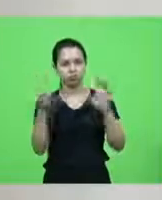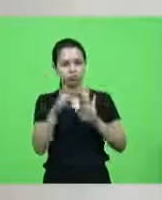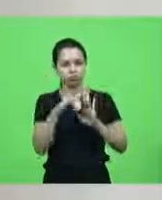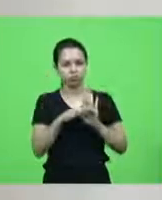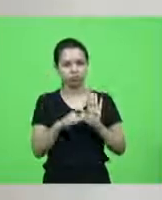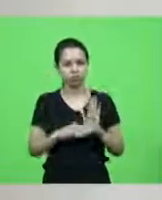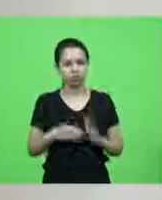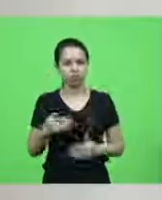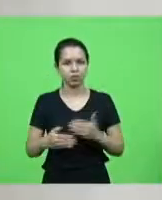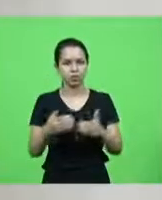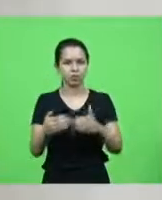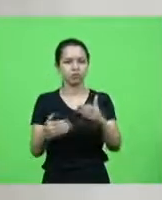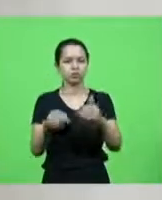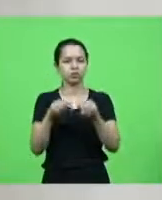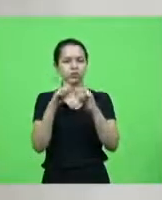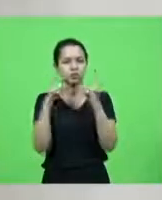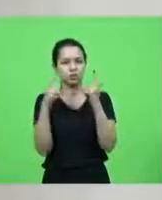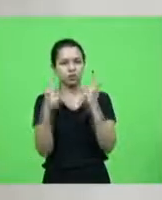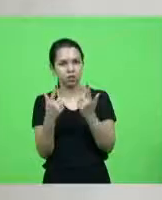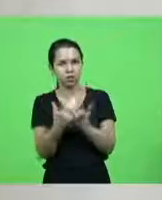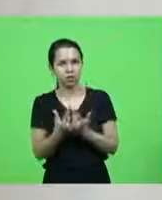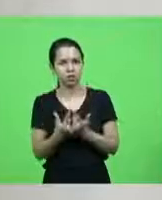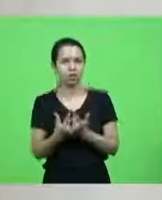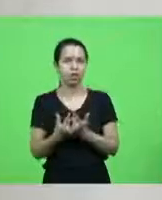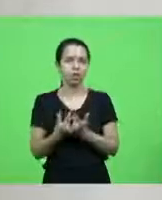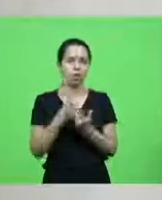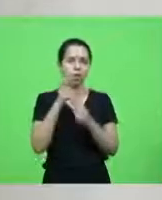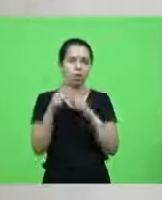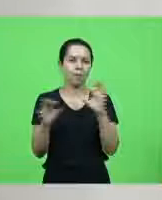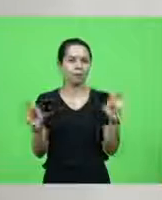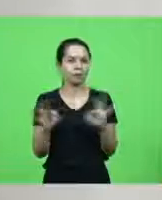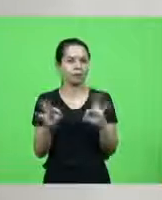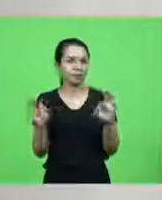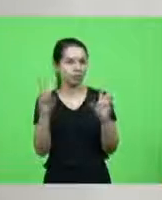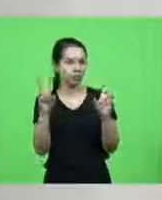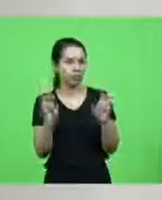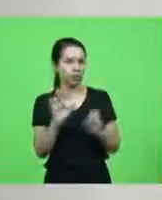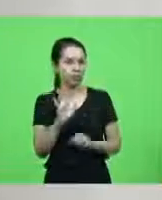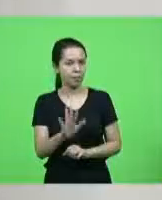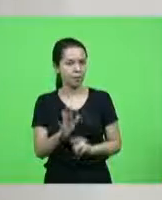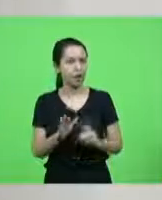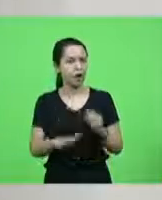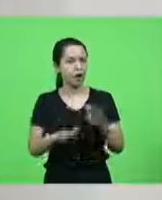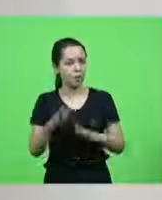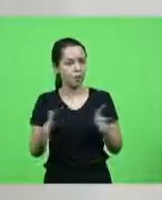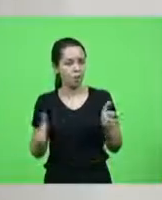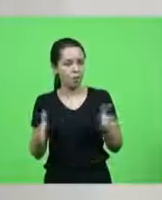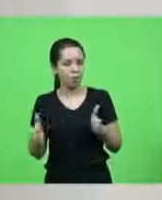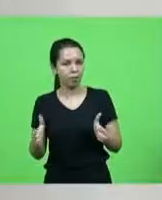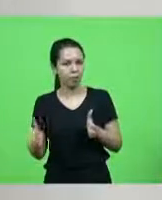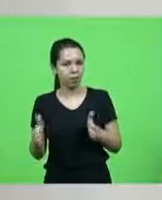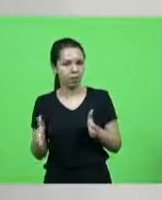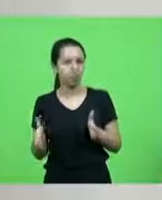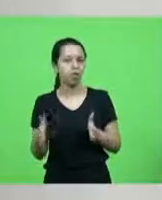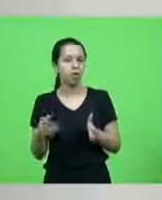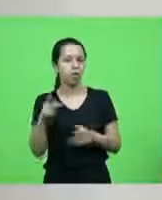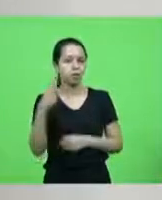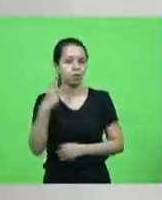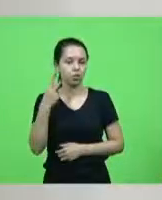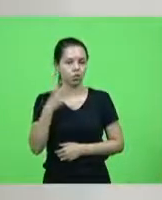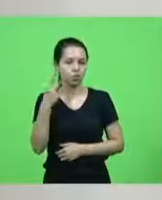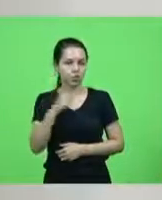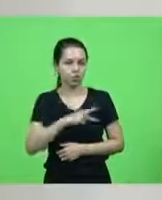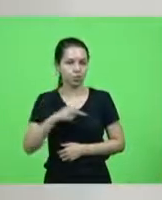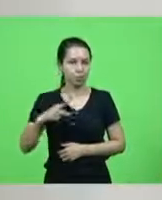todas elas de ordem não polêmica mas que em algum momento ilustram a política pública para a mulher seja